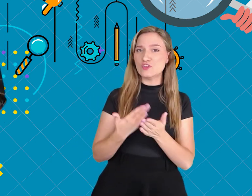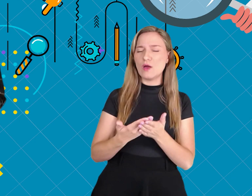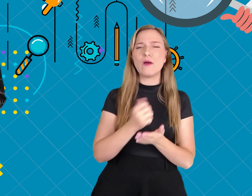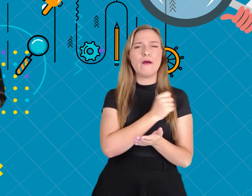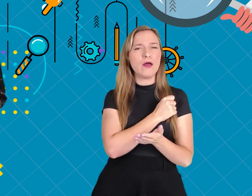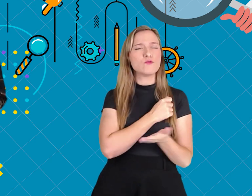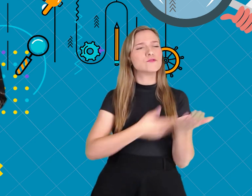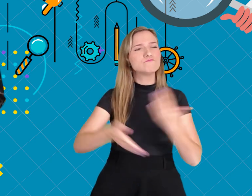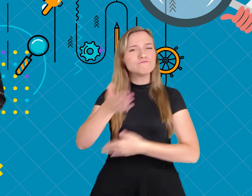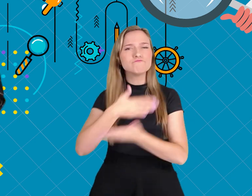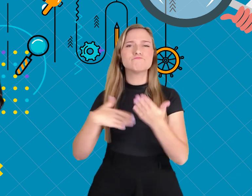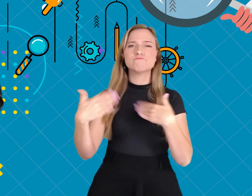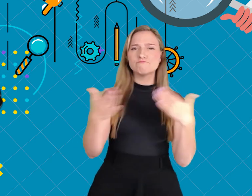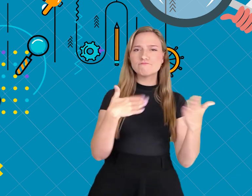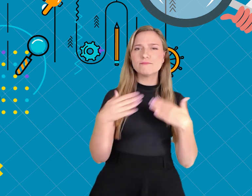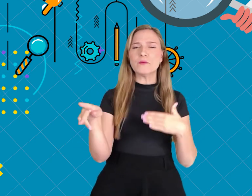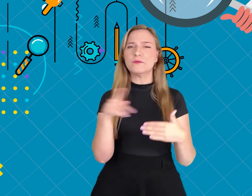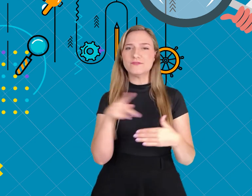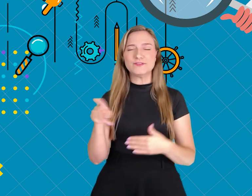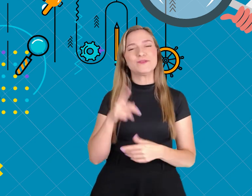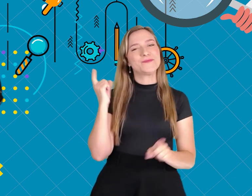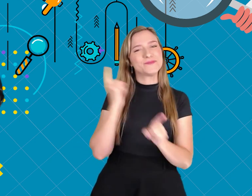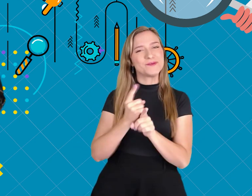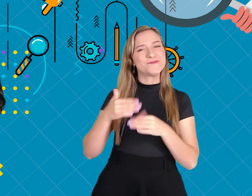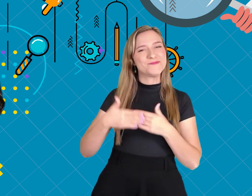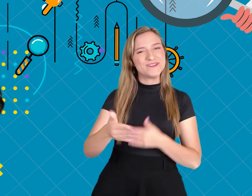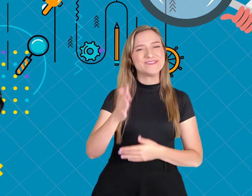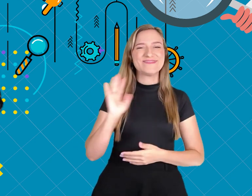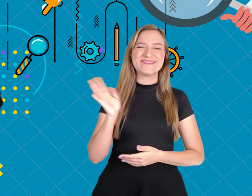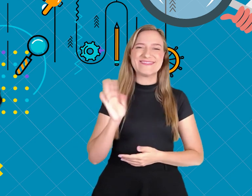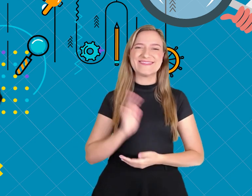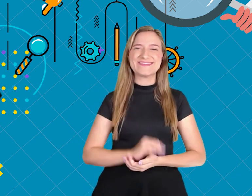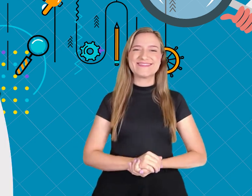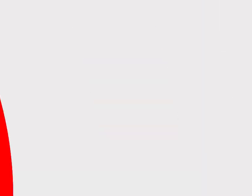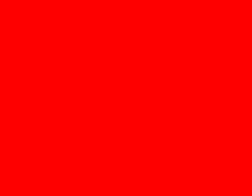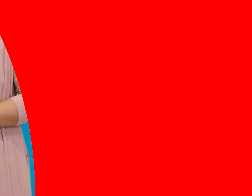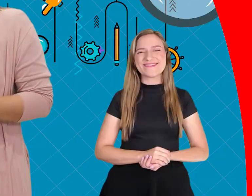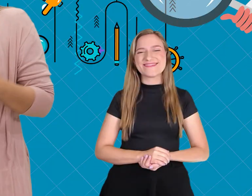aula com seus colegas e o professor. Até a próxima.